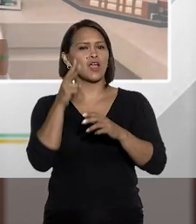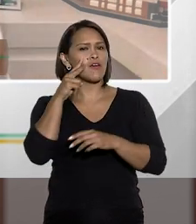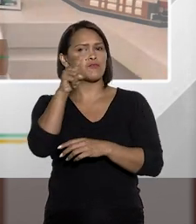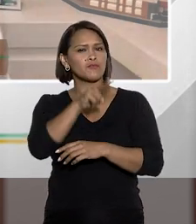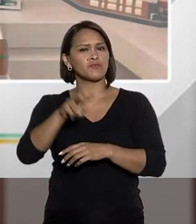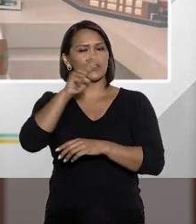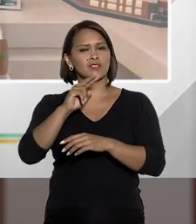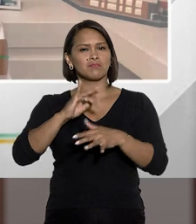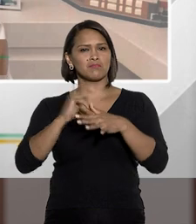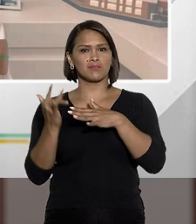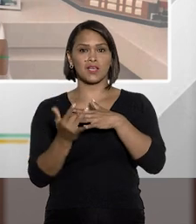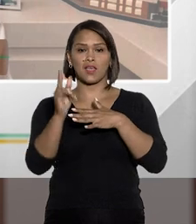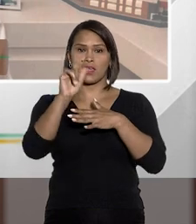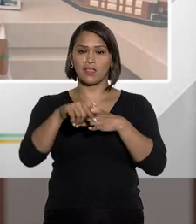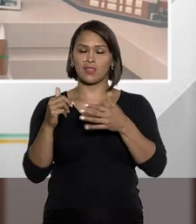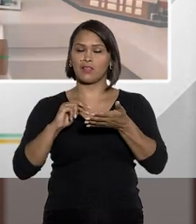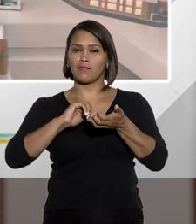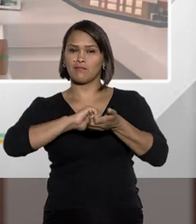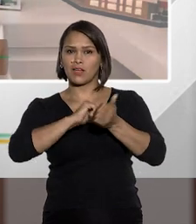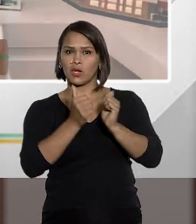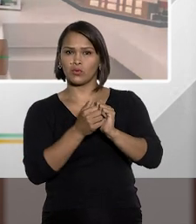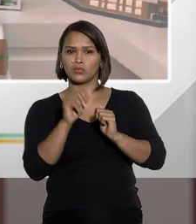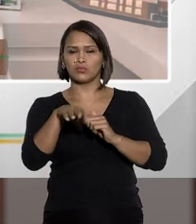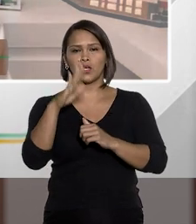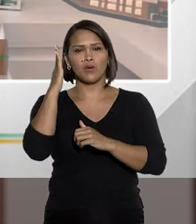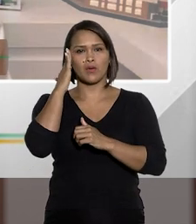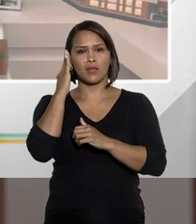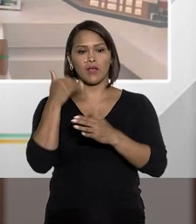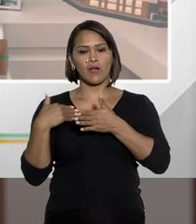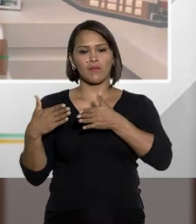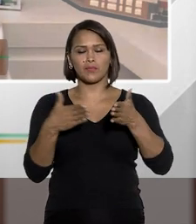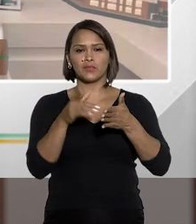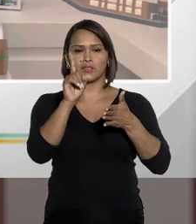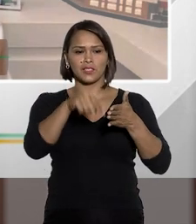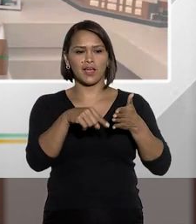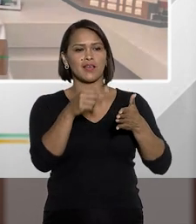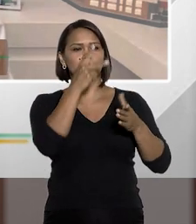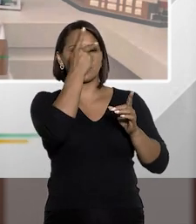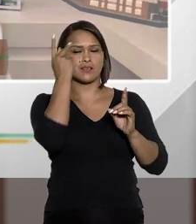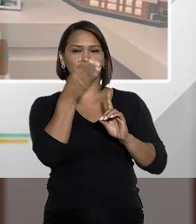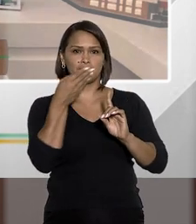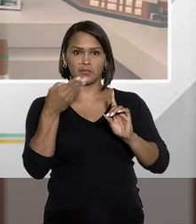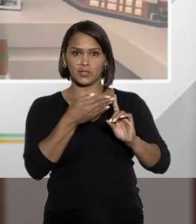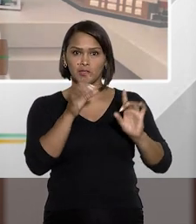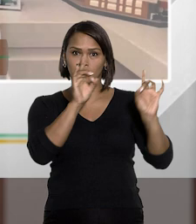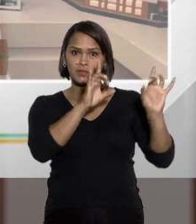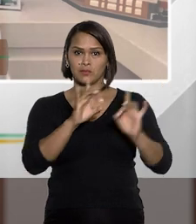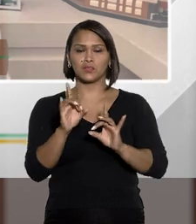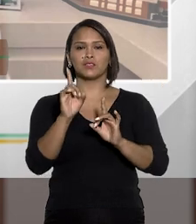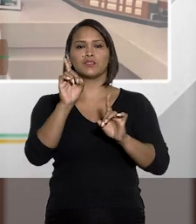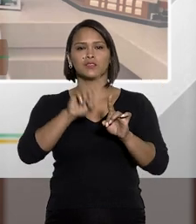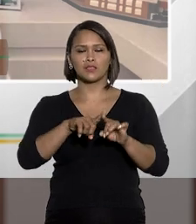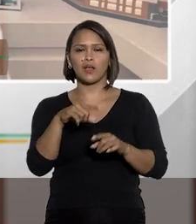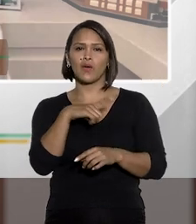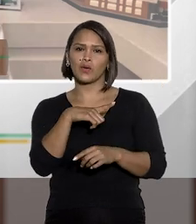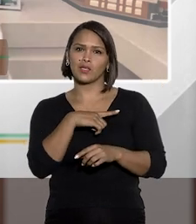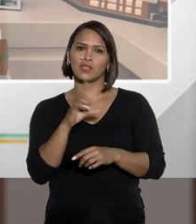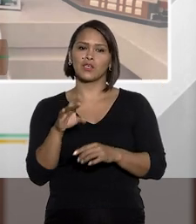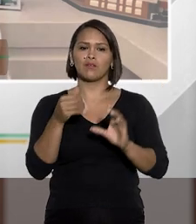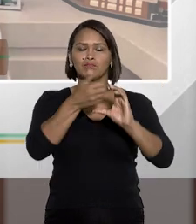seguidores nas redes sociais. Então, você vai conjugar o tipo objetivo a esse elemento subjetivo especial,